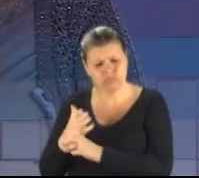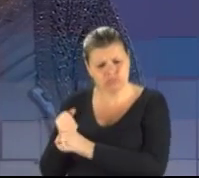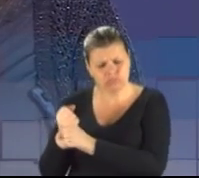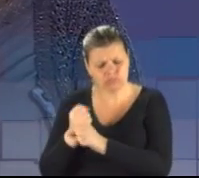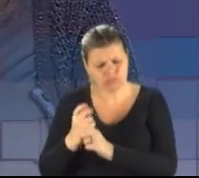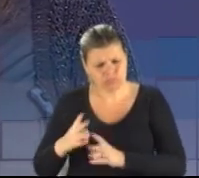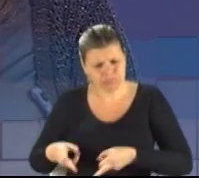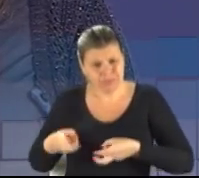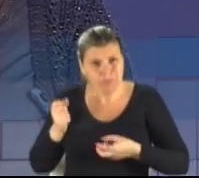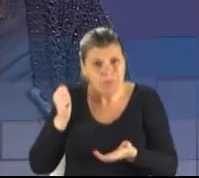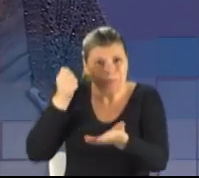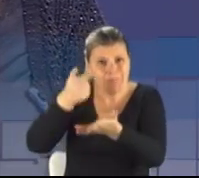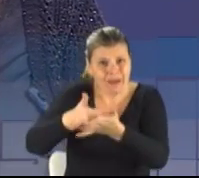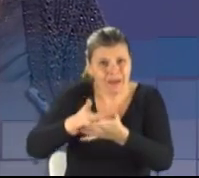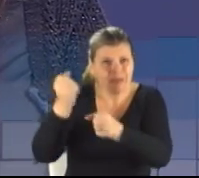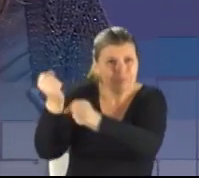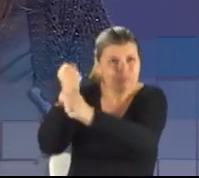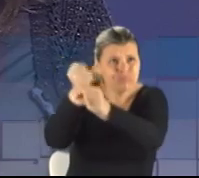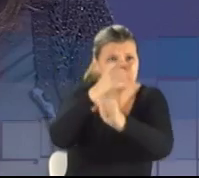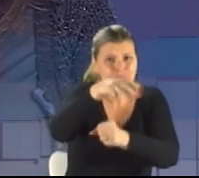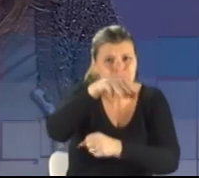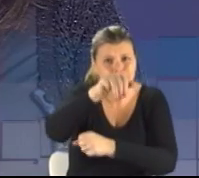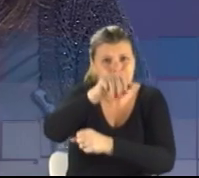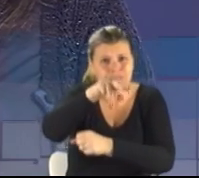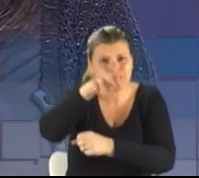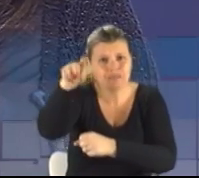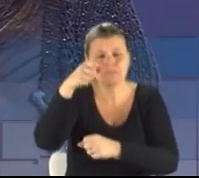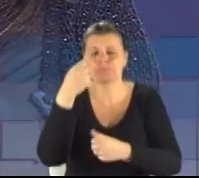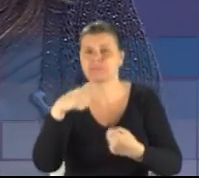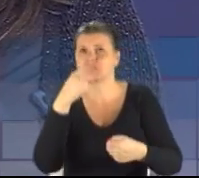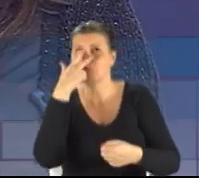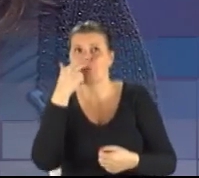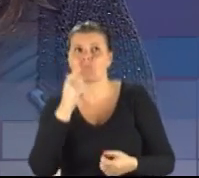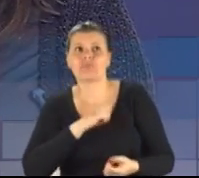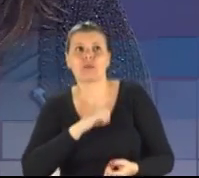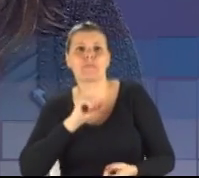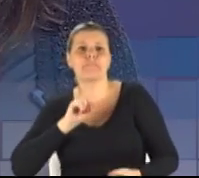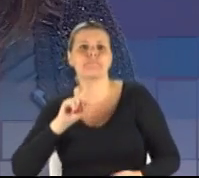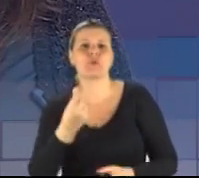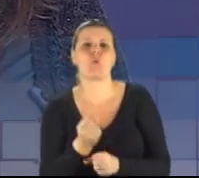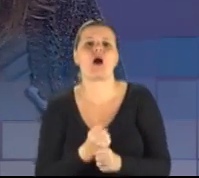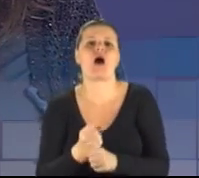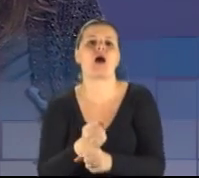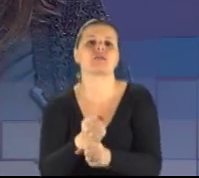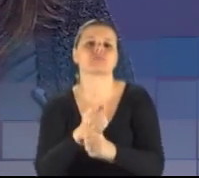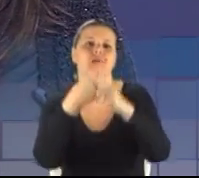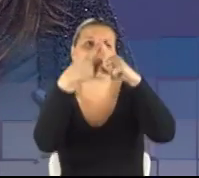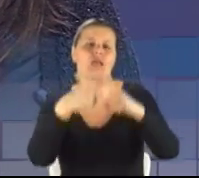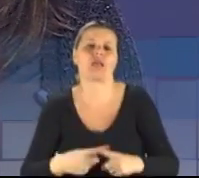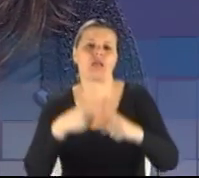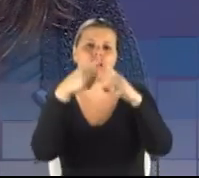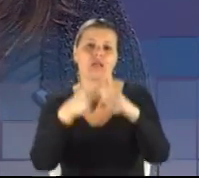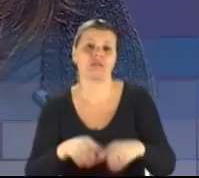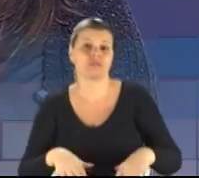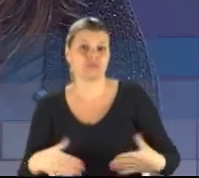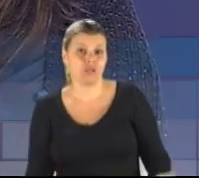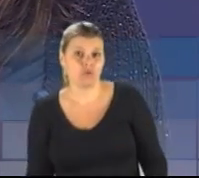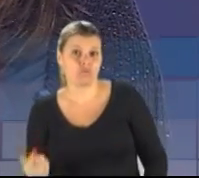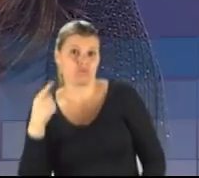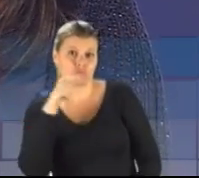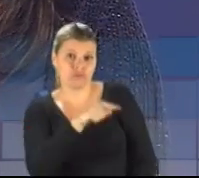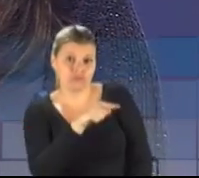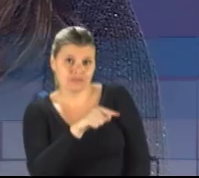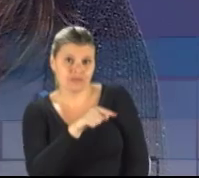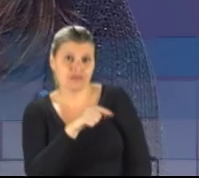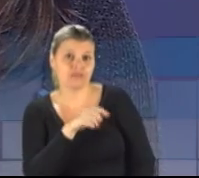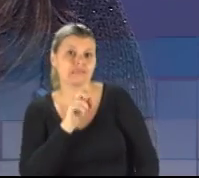custo do Mané Garrincha teria que ter mil anos de jogos de futebol. O senhor, enquanto governo, se for um dia eleito,